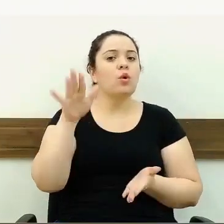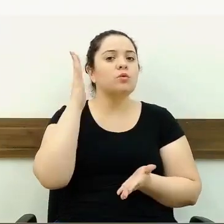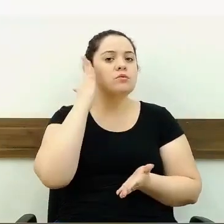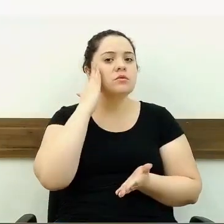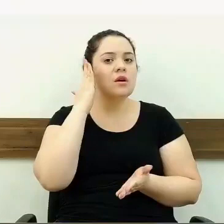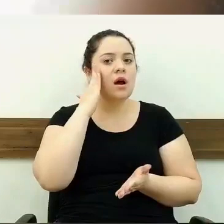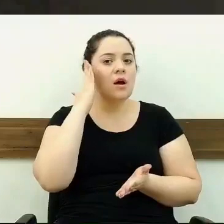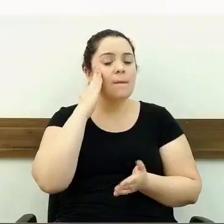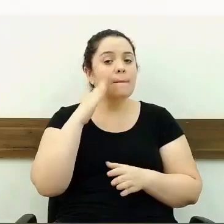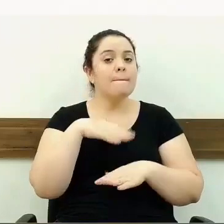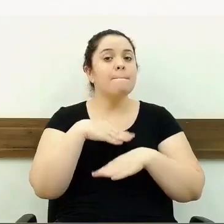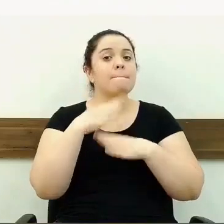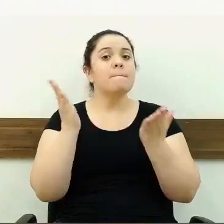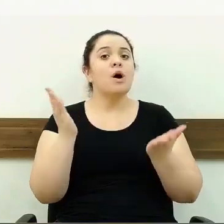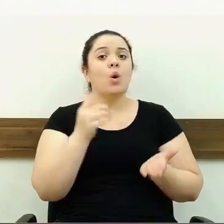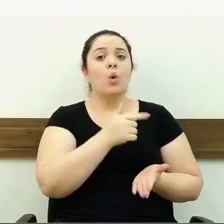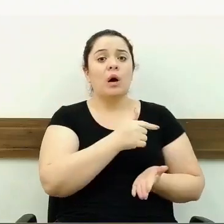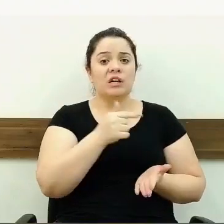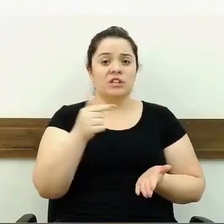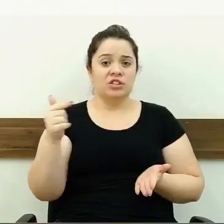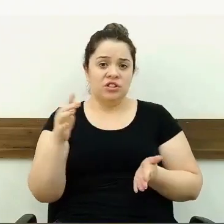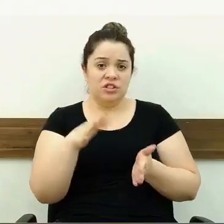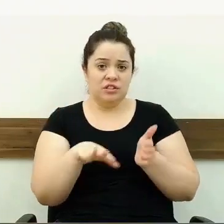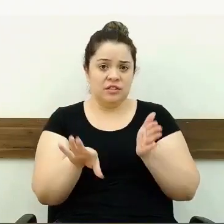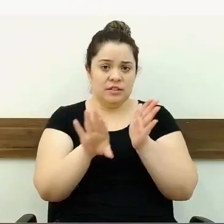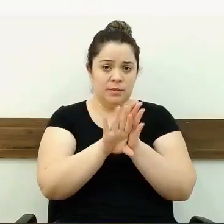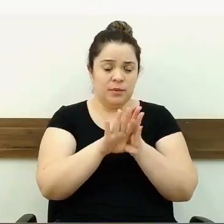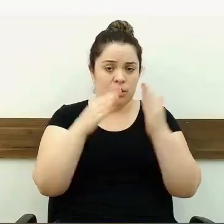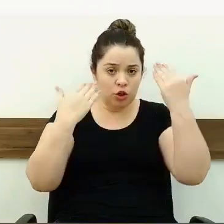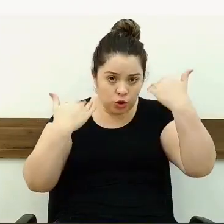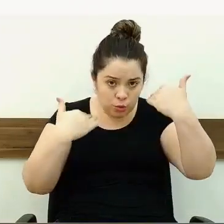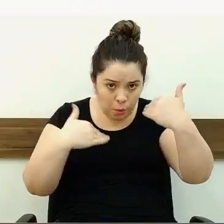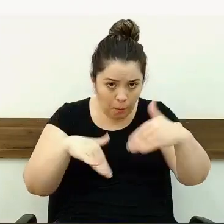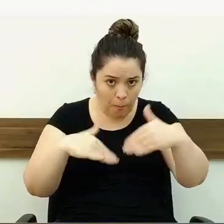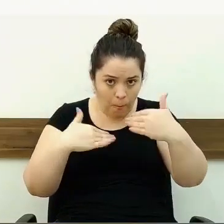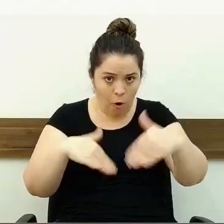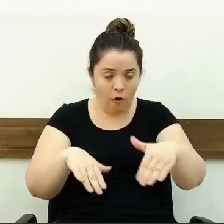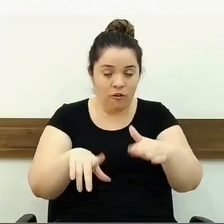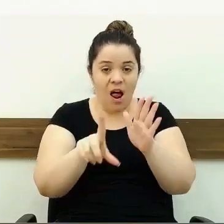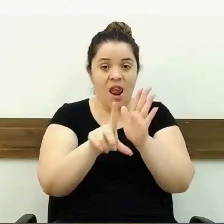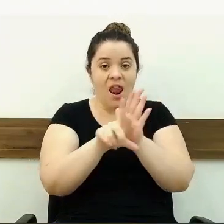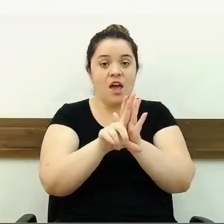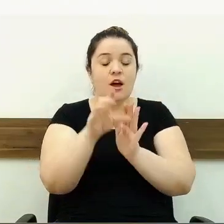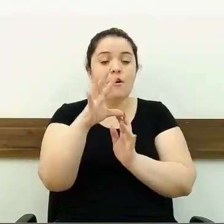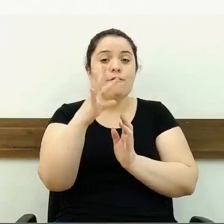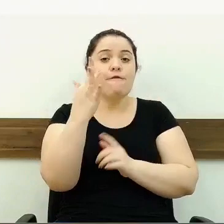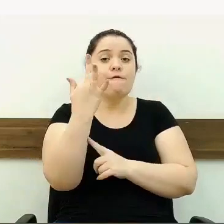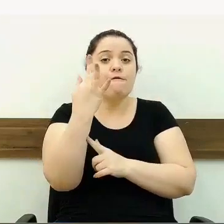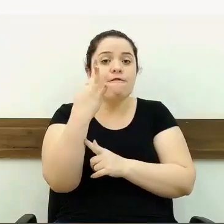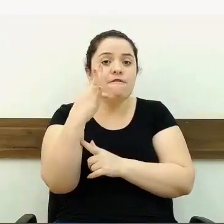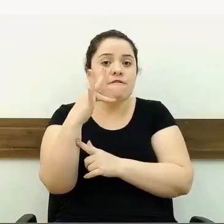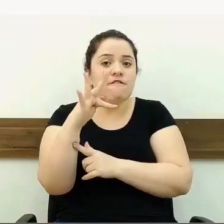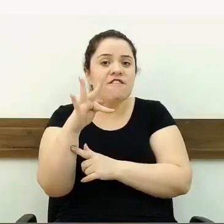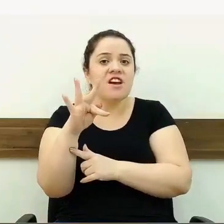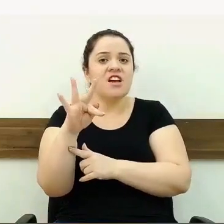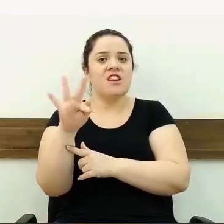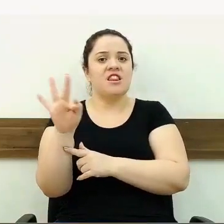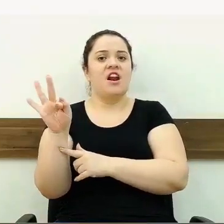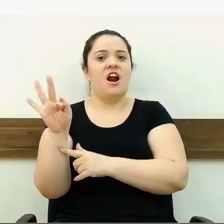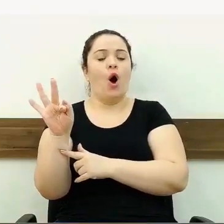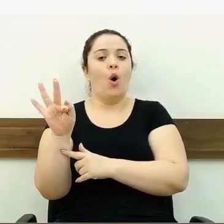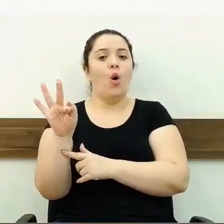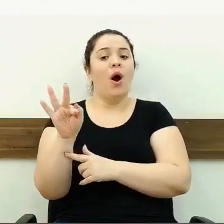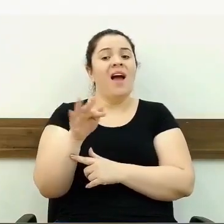chega a semana de prova, pela lei, nem é municipal, federal, esses estagiários têm o direito